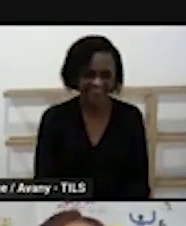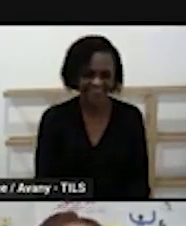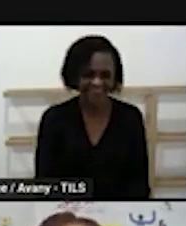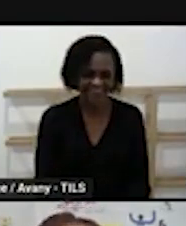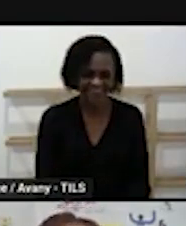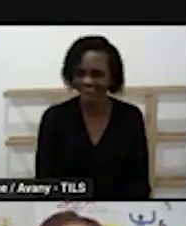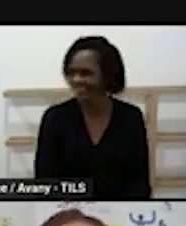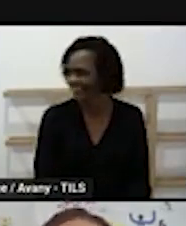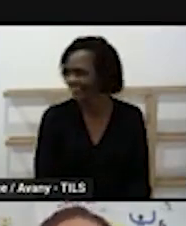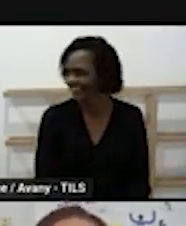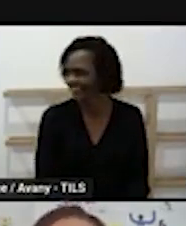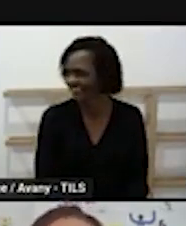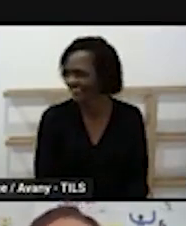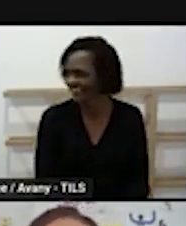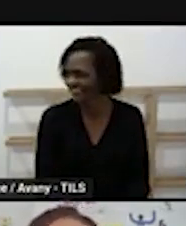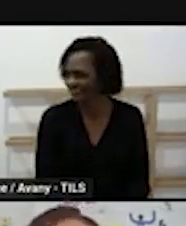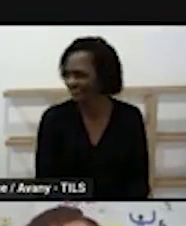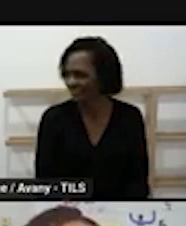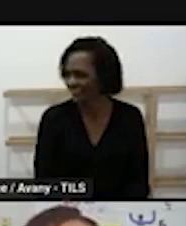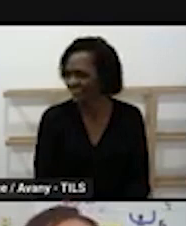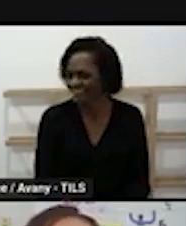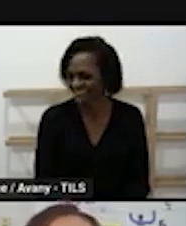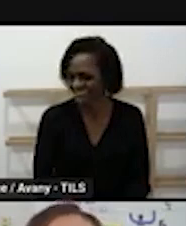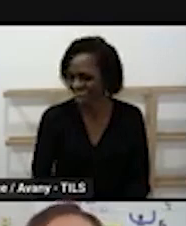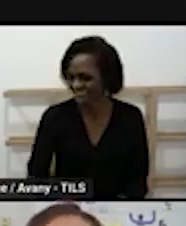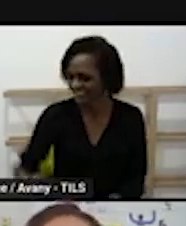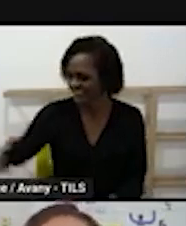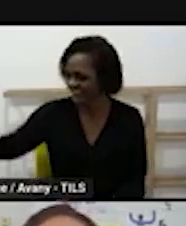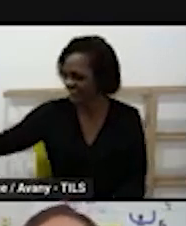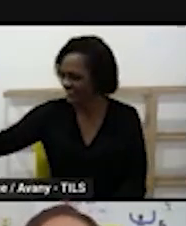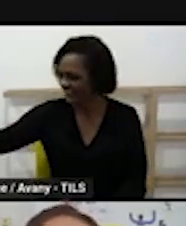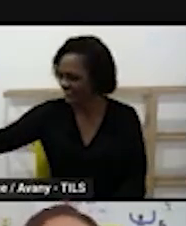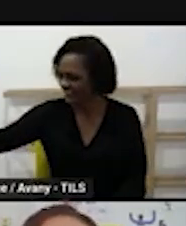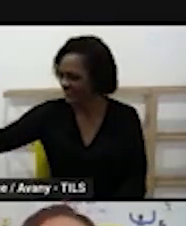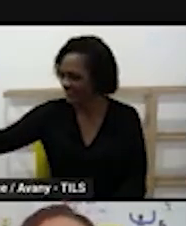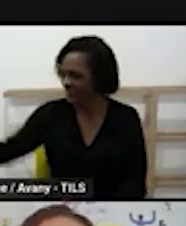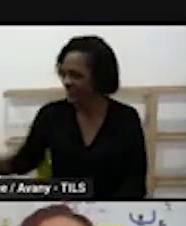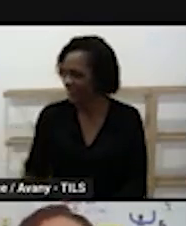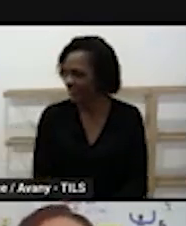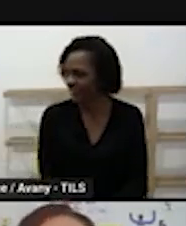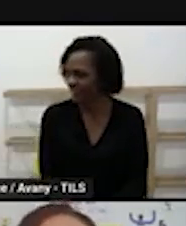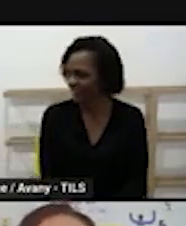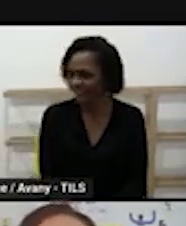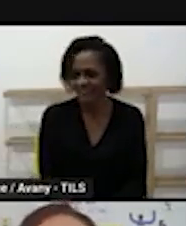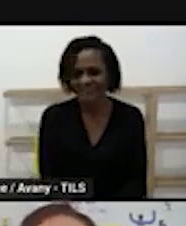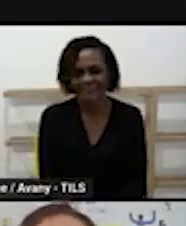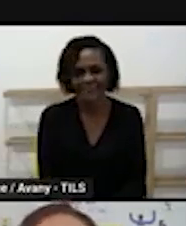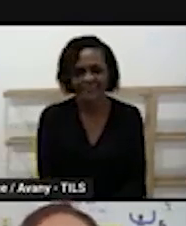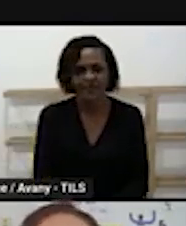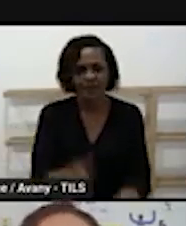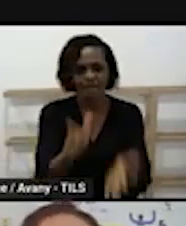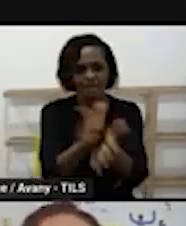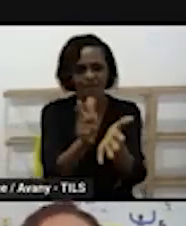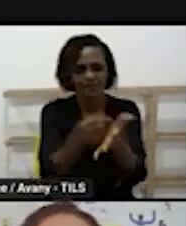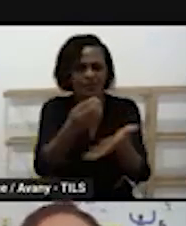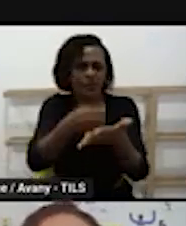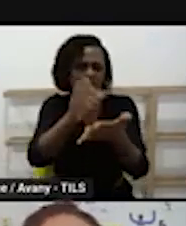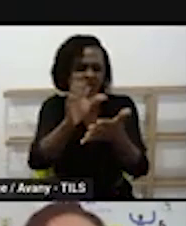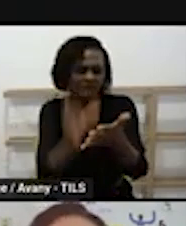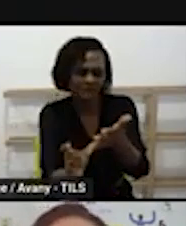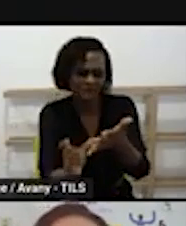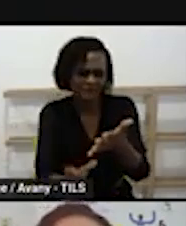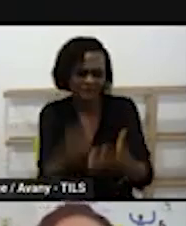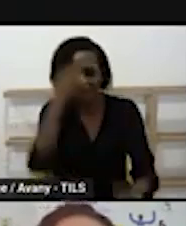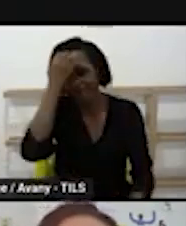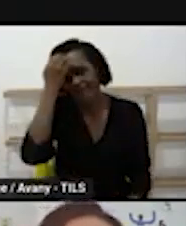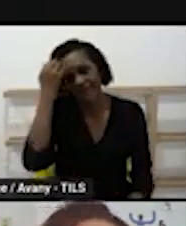normativos né que muita gente está entrando novo agora na rede e aí não conhece o nosso documento normativo nós temos esse caderno